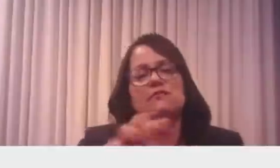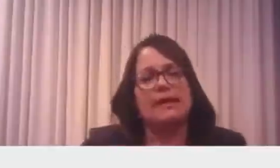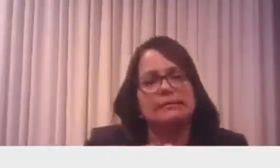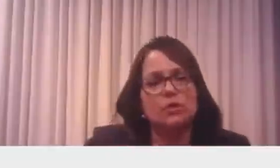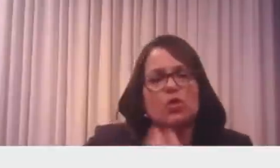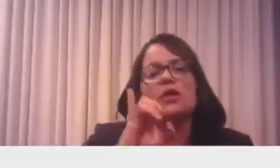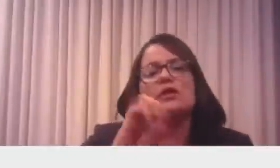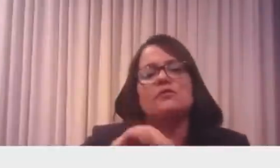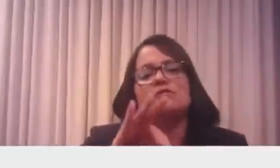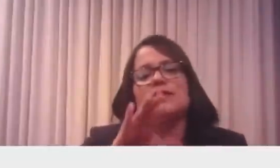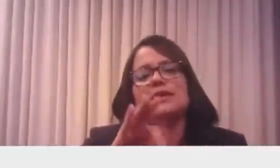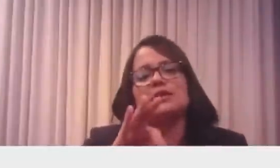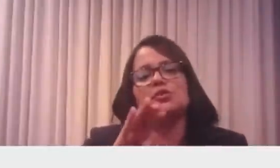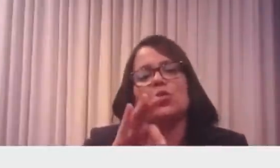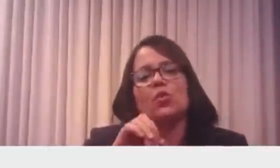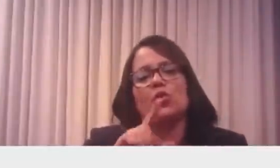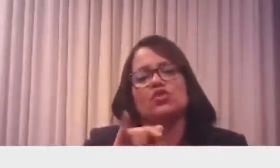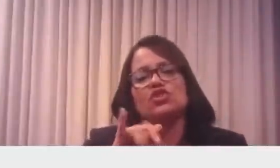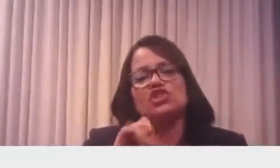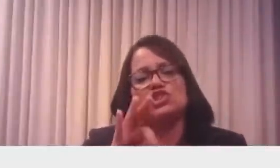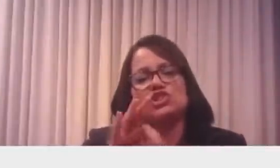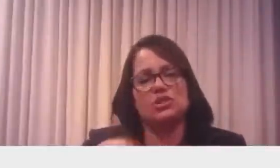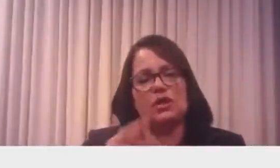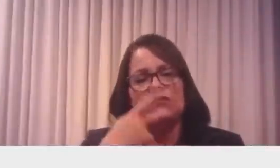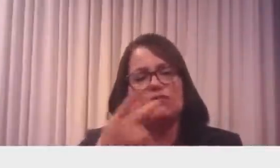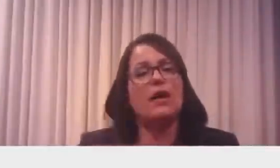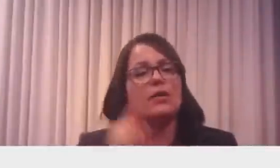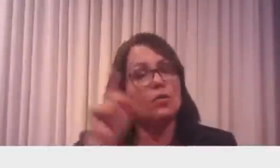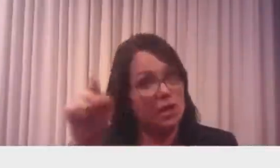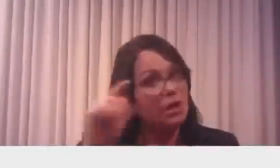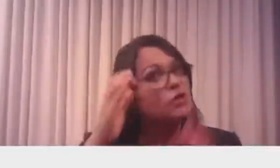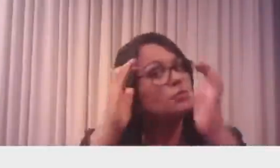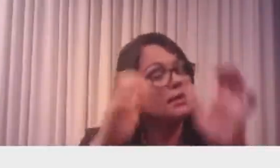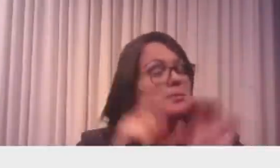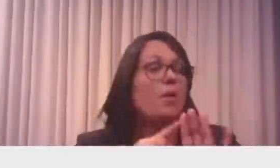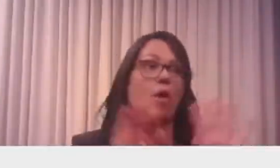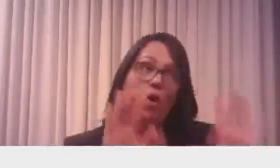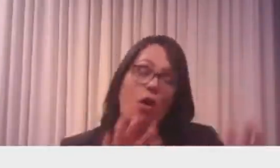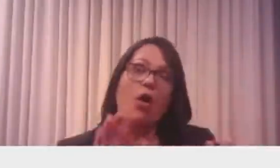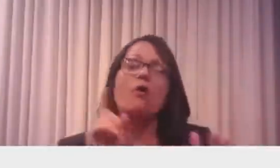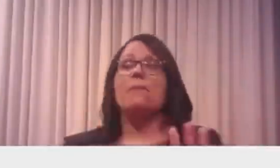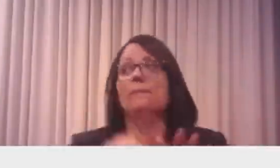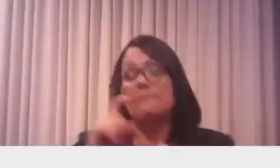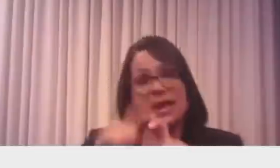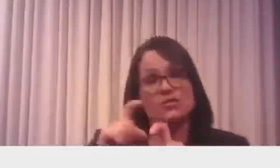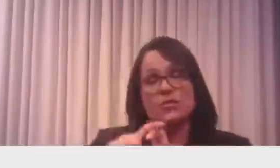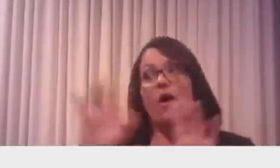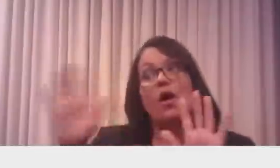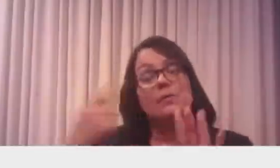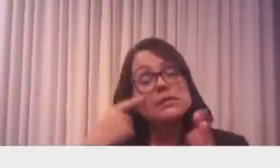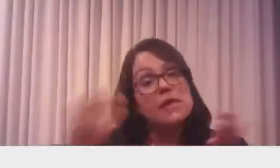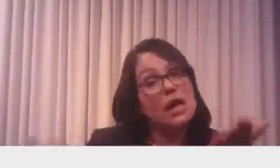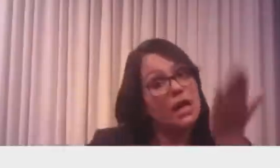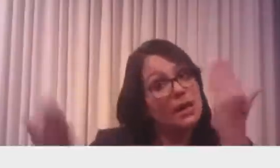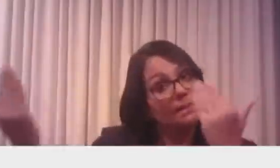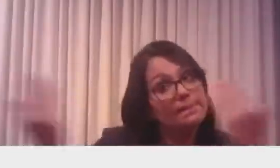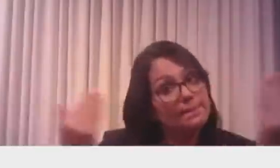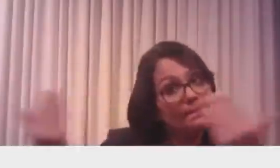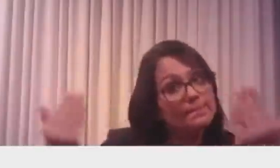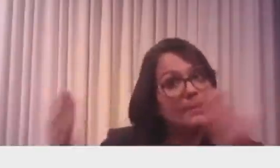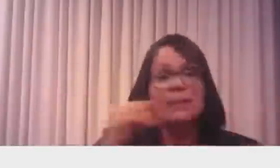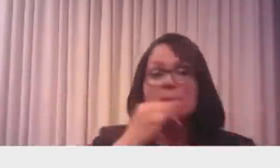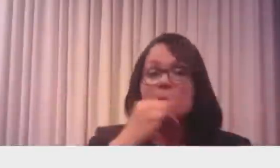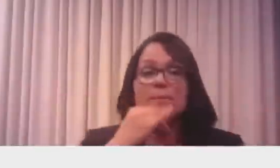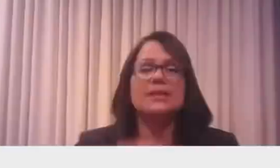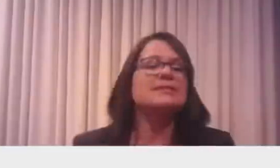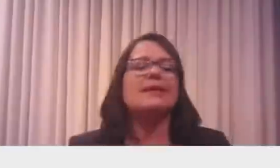assunto, são respeitados, é o seguinte, o que tem que se pesar? O custo-benefício. Quer dizer, você vai jogar R